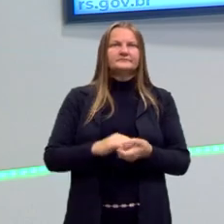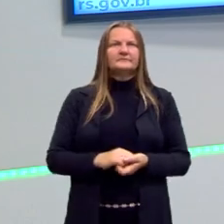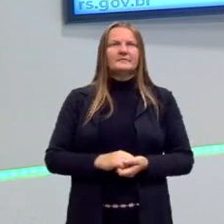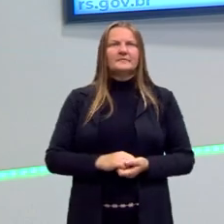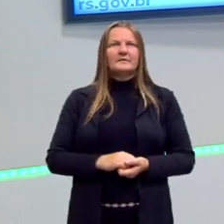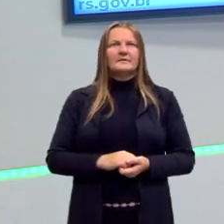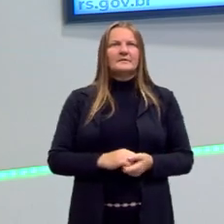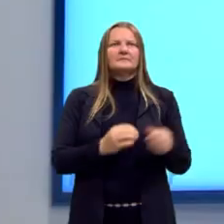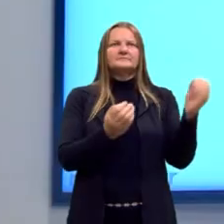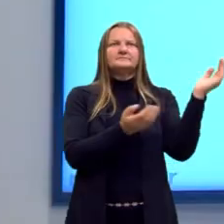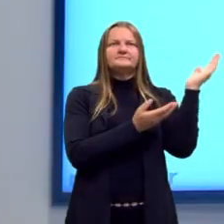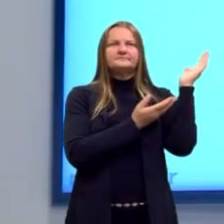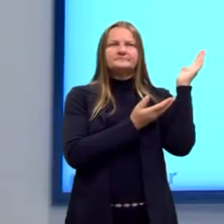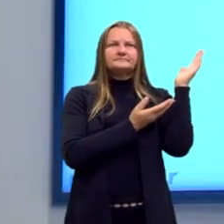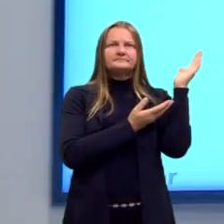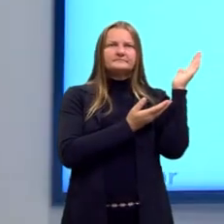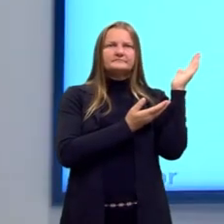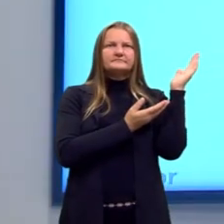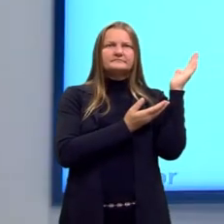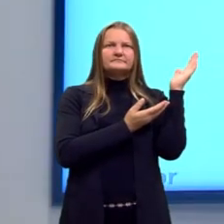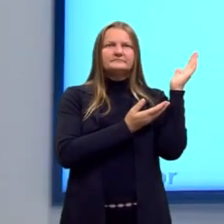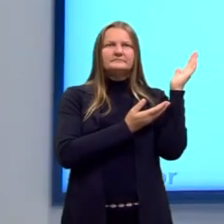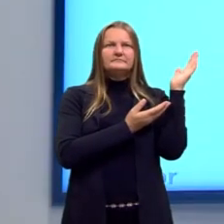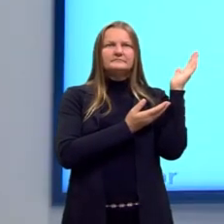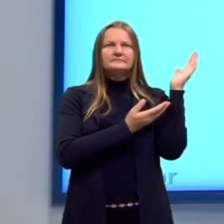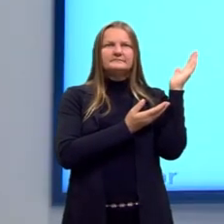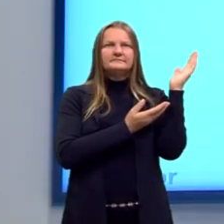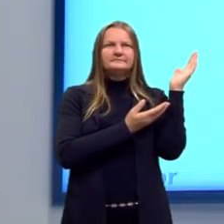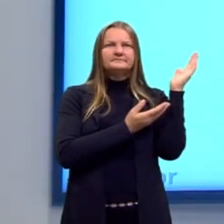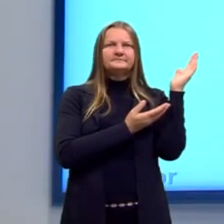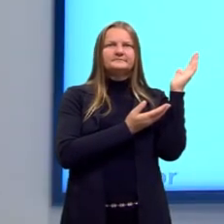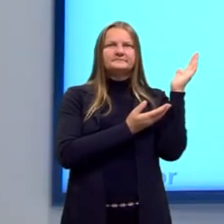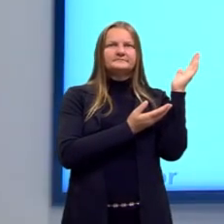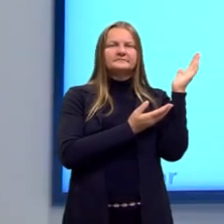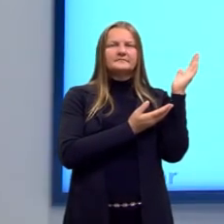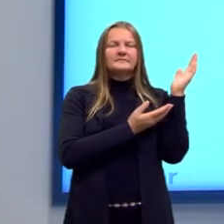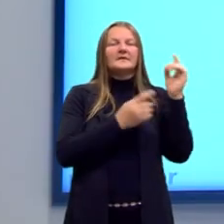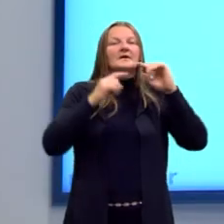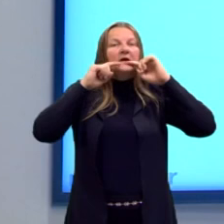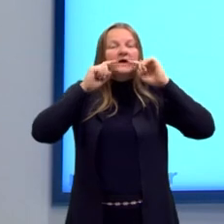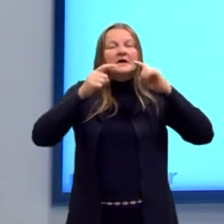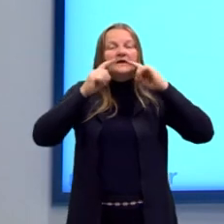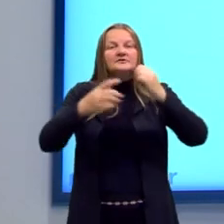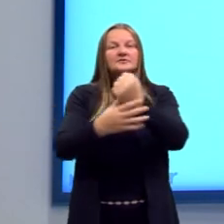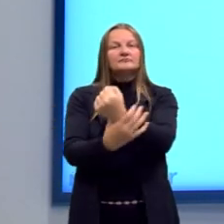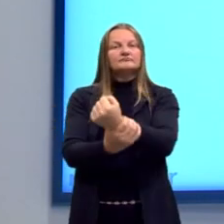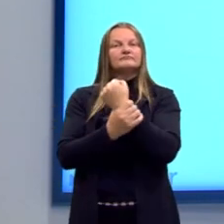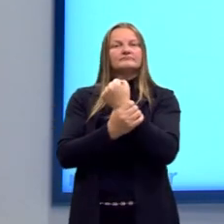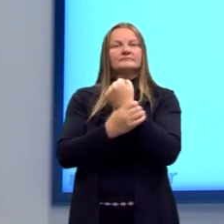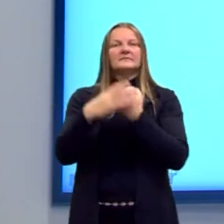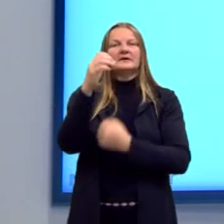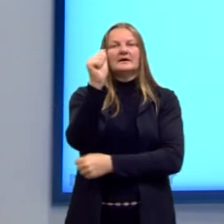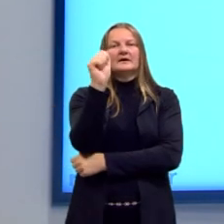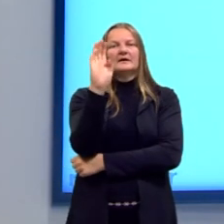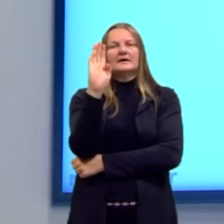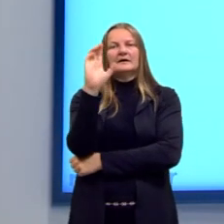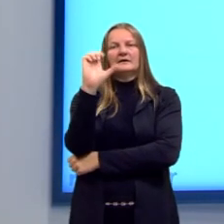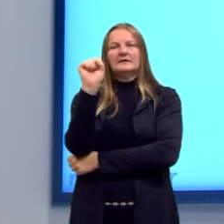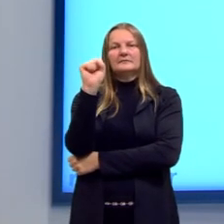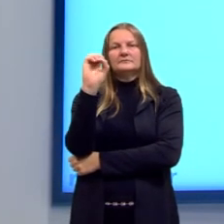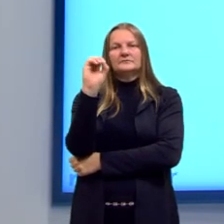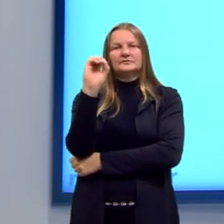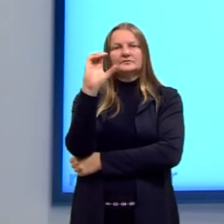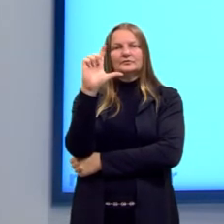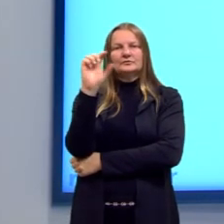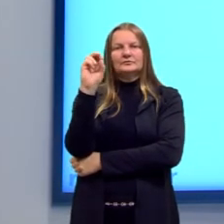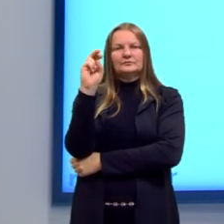aqui, então, claro, nós estamos entrando na modernidade, as críticas ao absolutismo. Aqui vai ter, que é o direito divino.